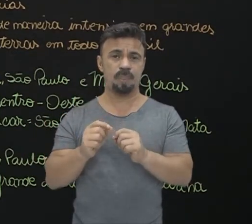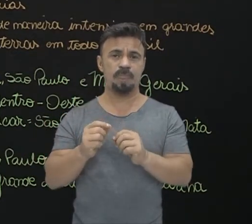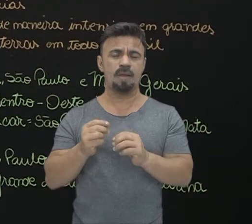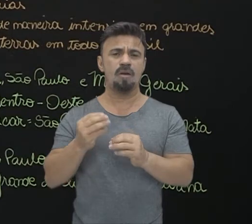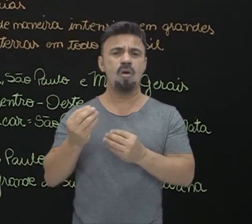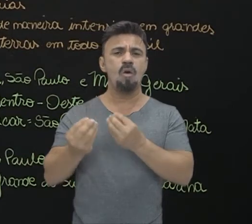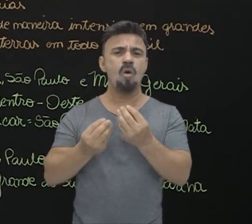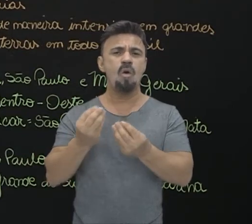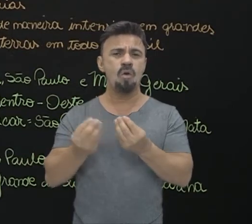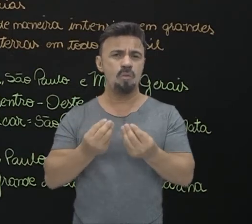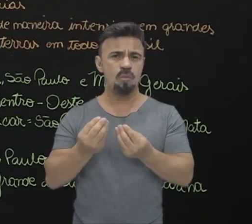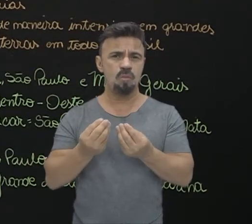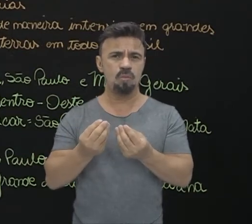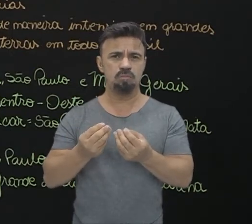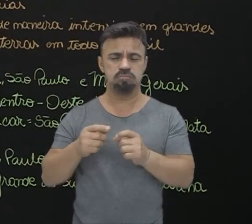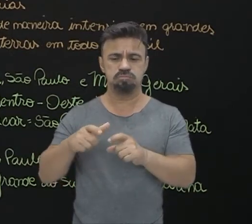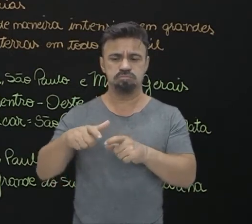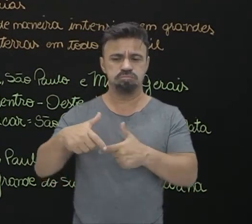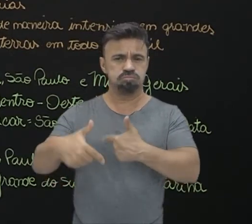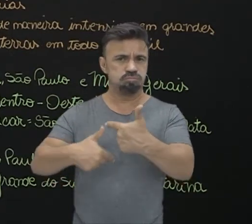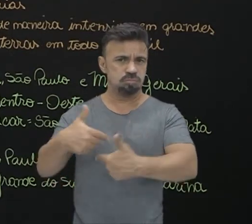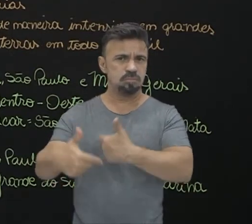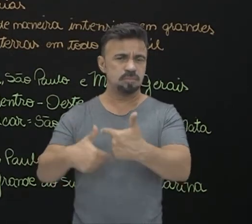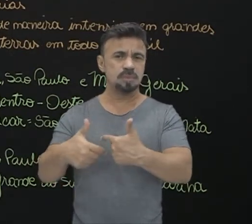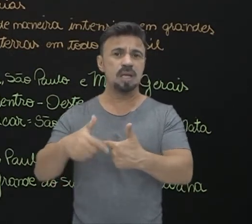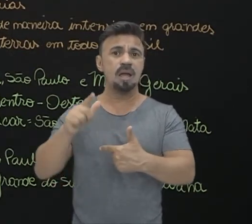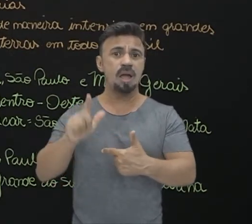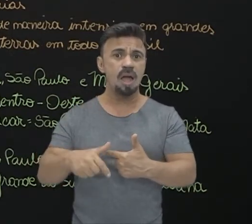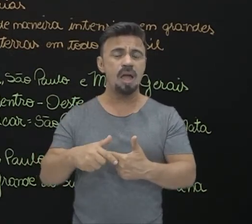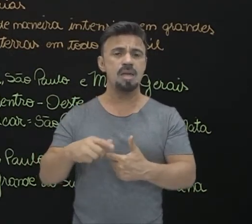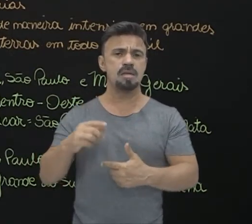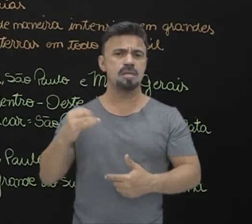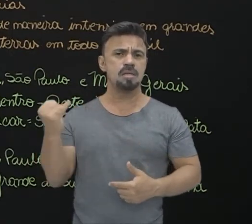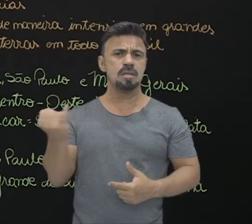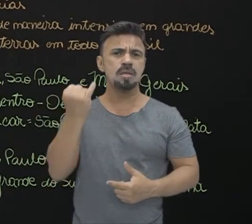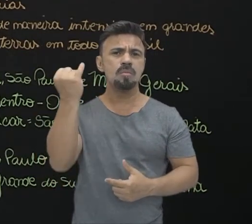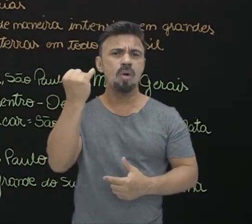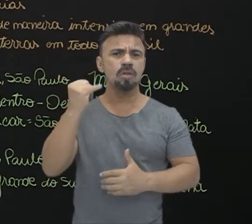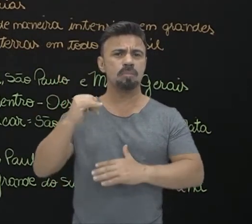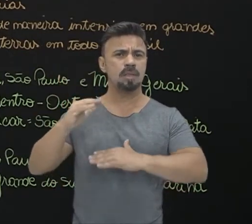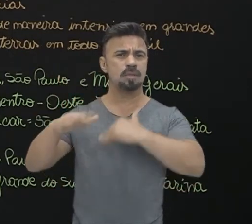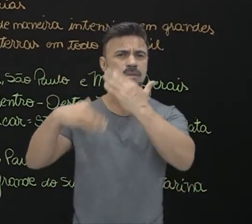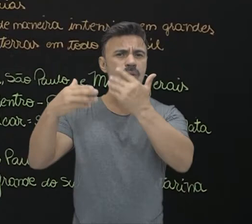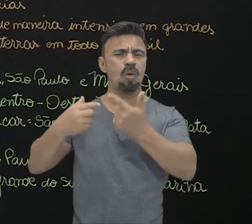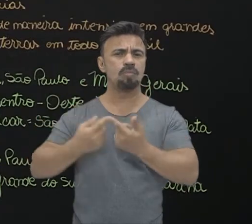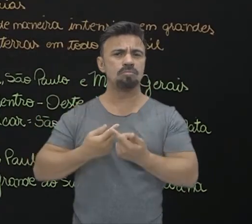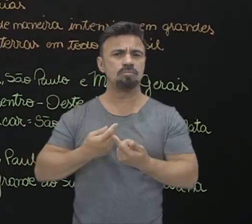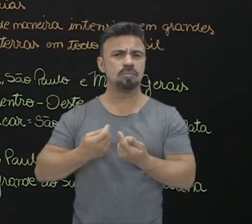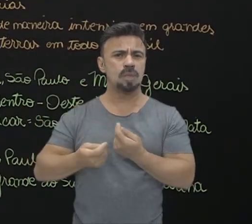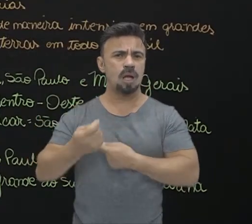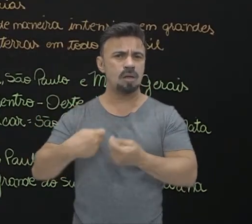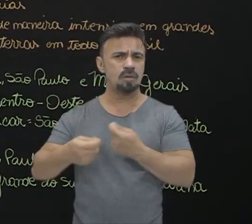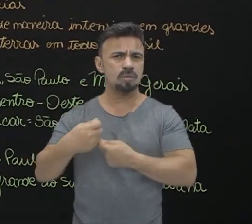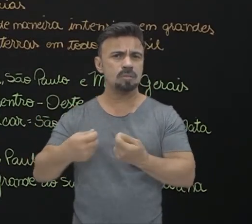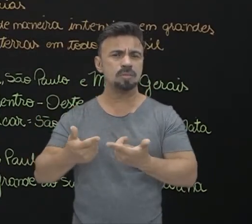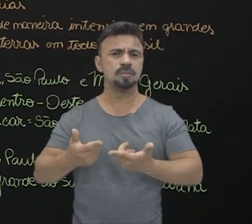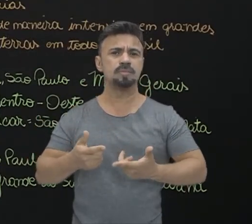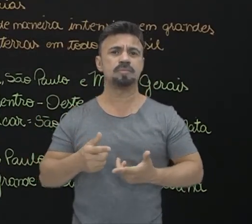intensiva de produção, ela é extremamente importante para o desenvolvimento econômico. Essa